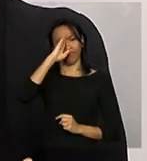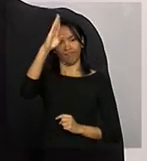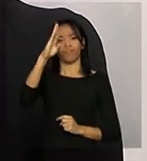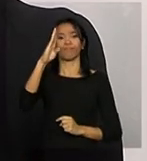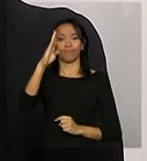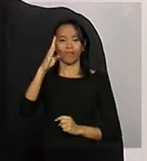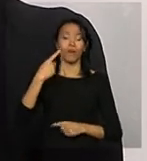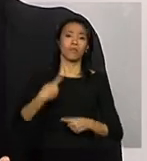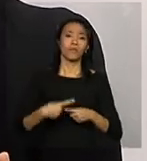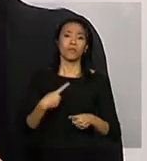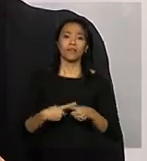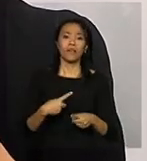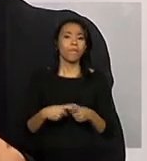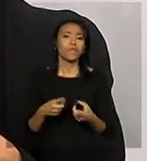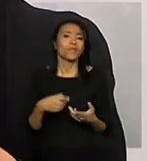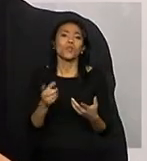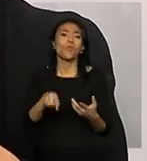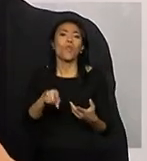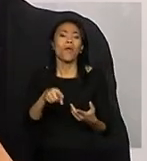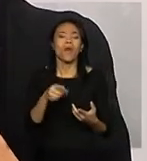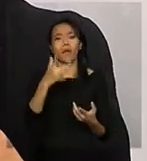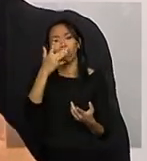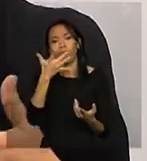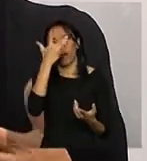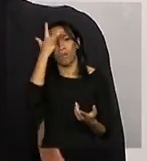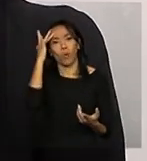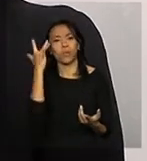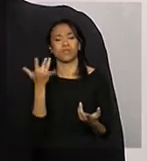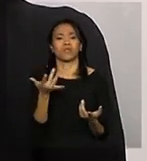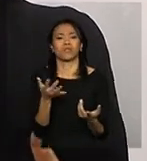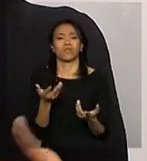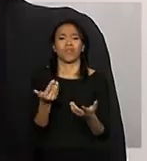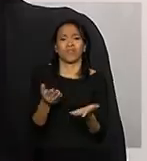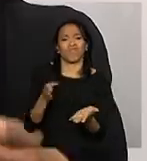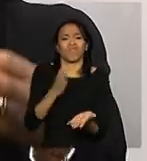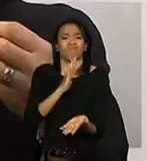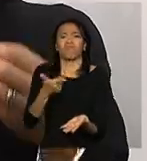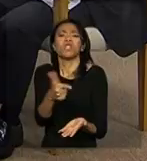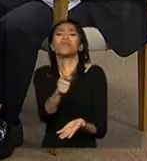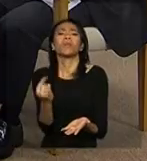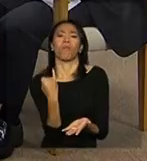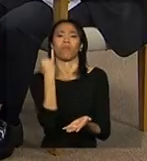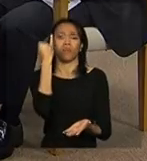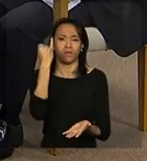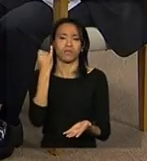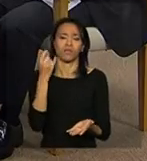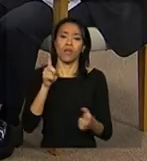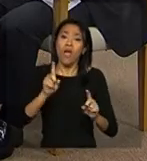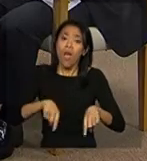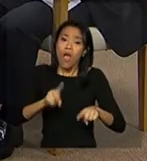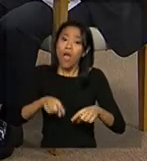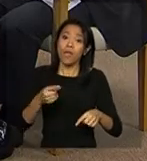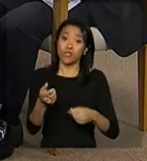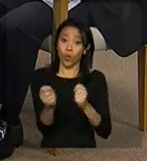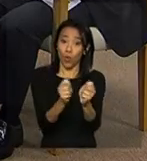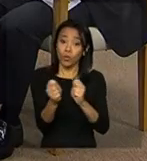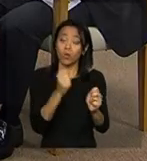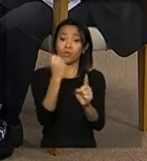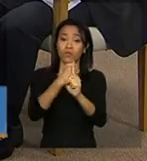ele é, ele não é alguma coisa acessória ao sistema, né, Antônio? O controle social, ele é, efetivamente,